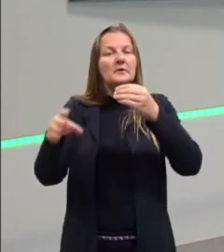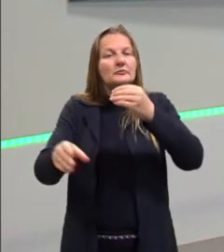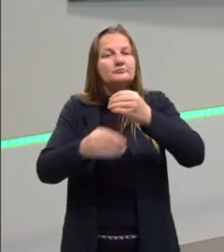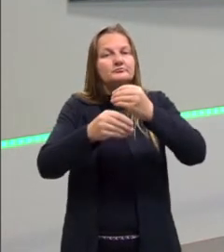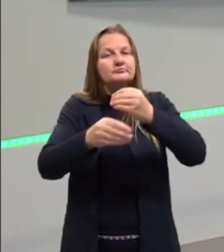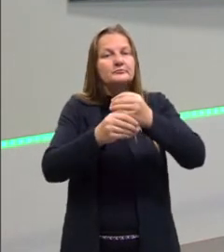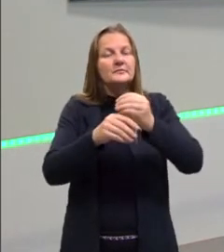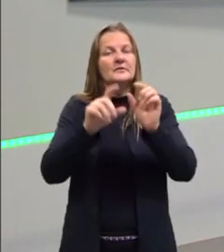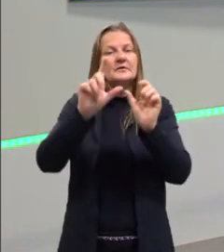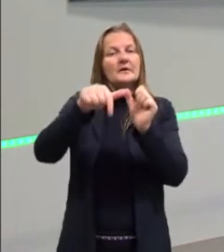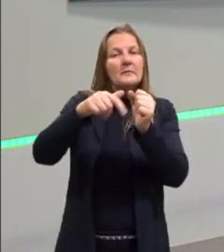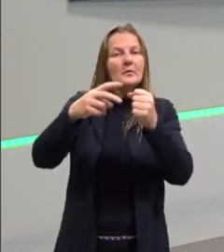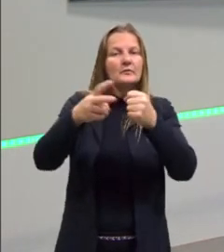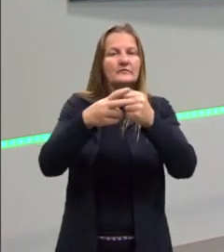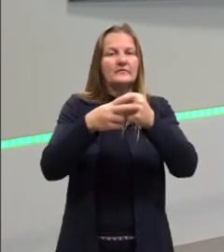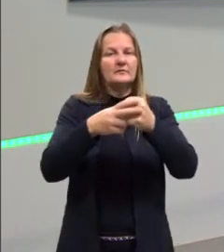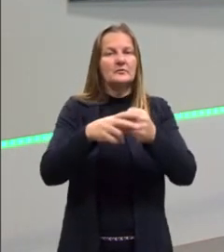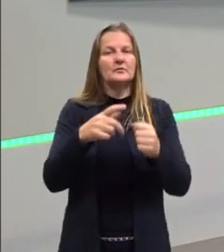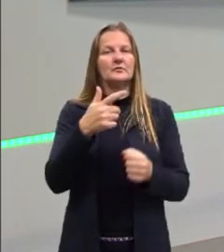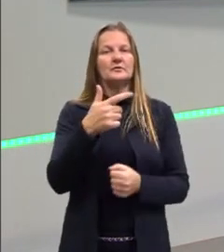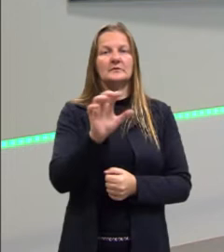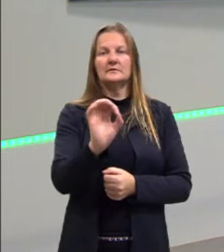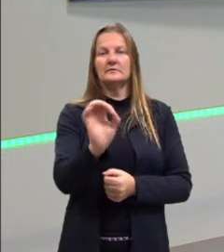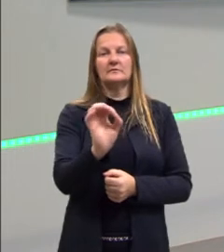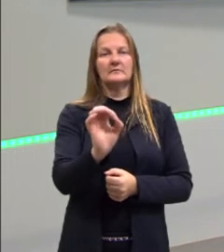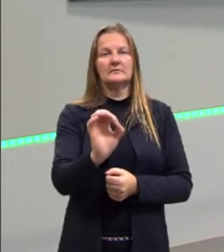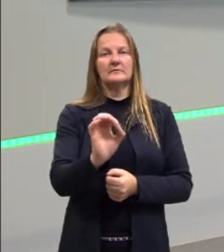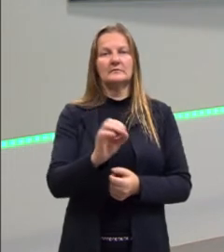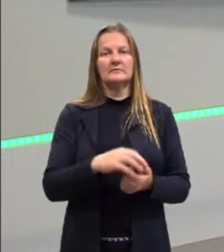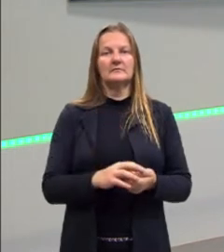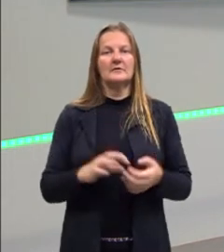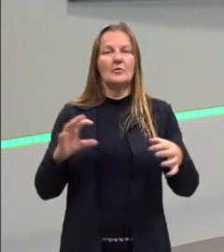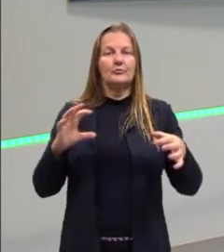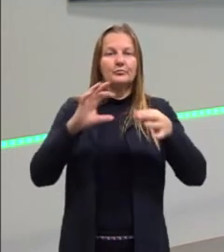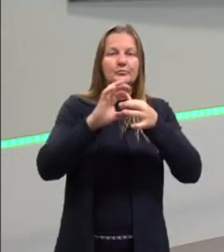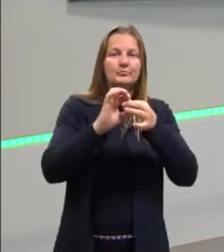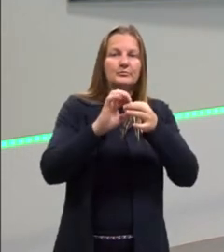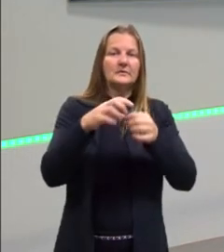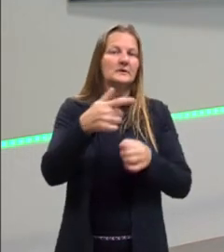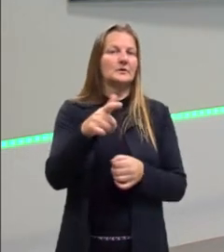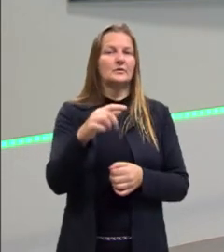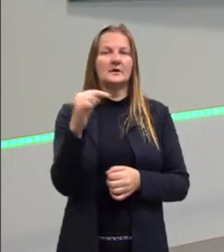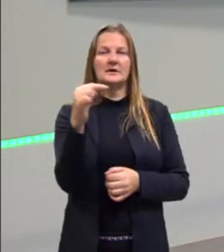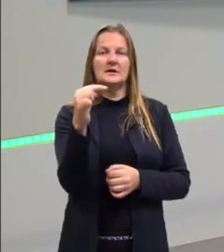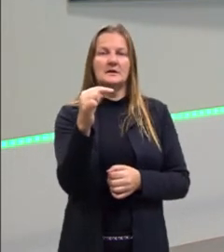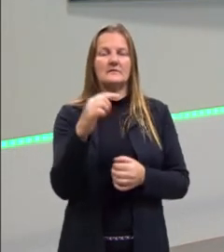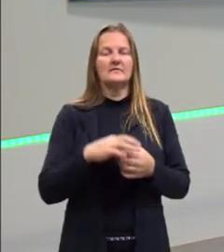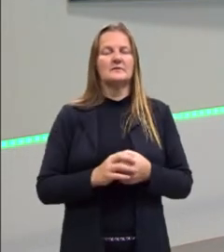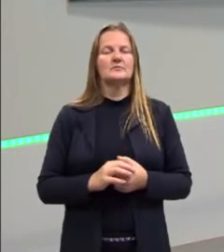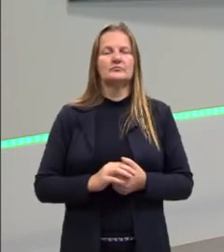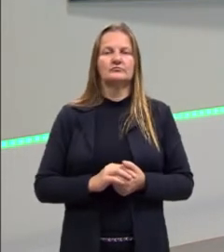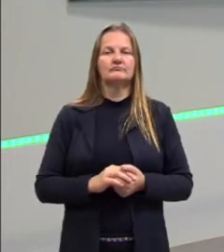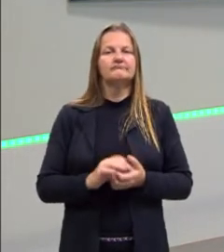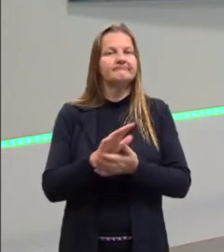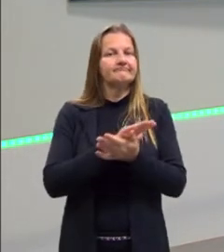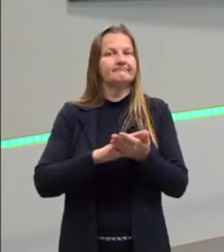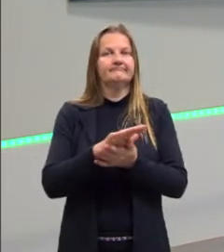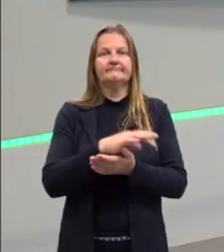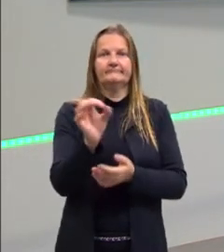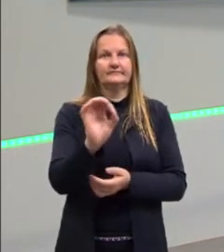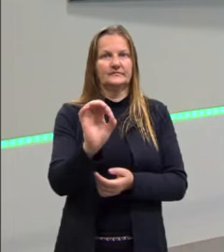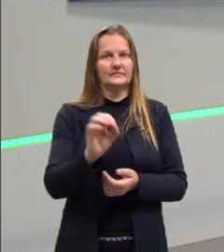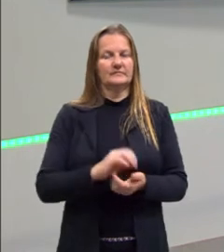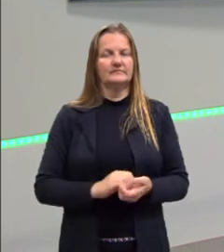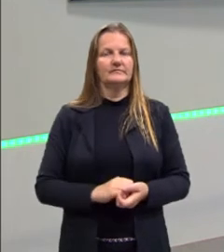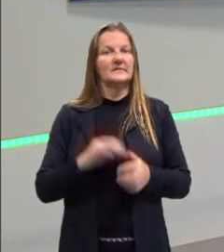após o verbo, ele está ligado ao verbo e não é utilizado nenhum hífen, não é utilizado um guion